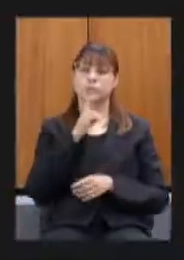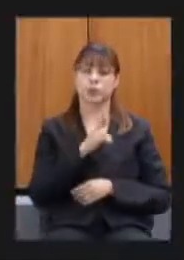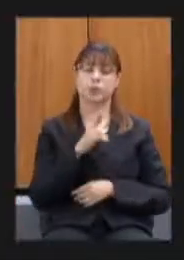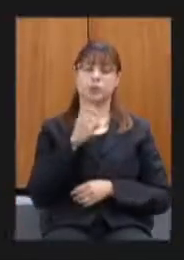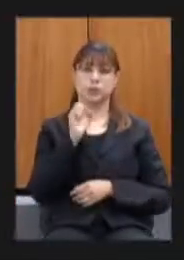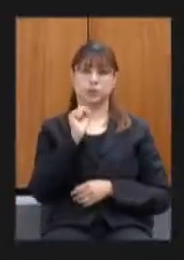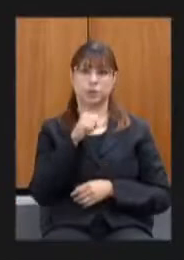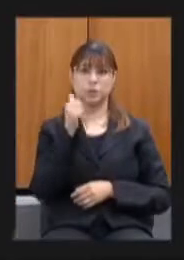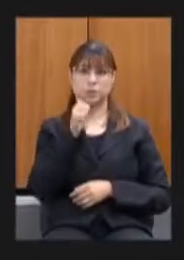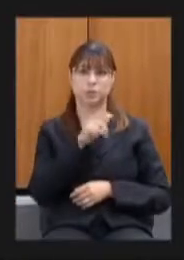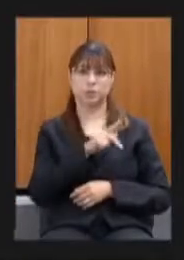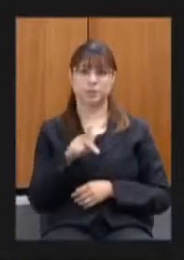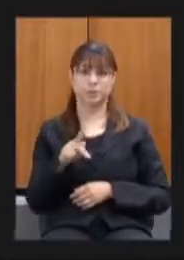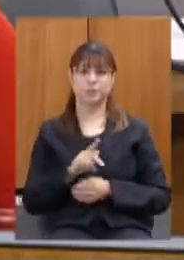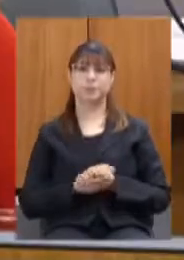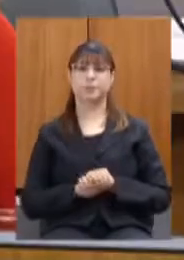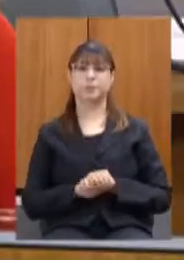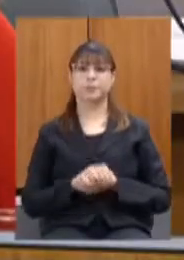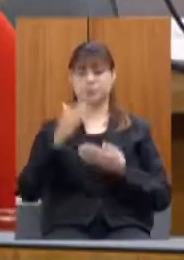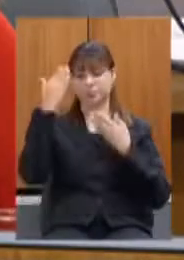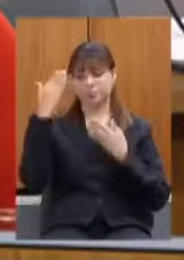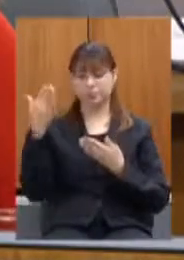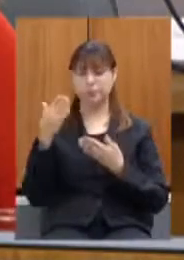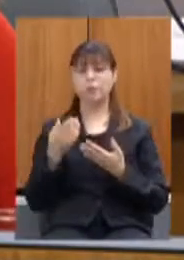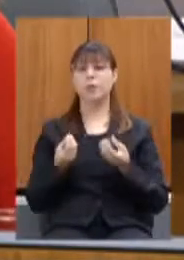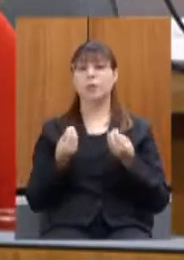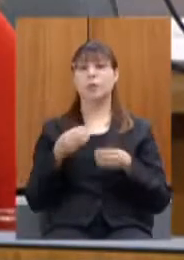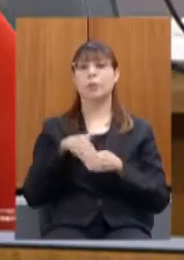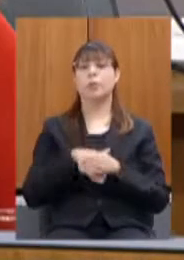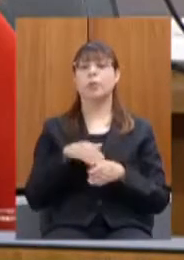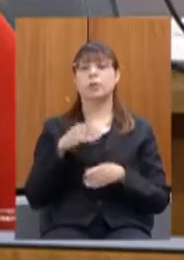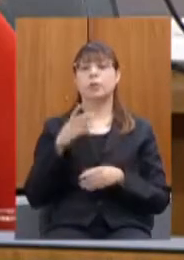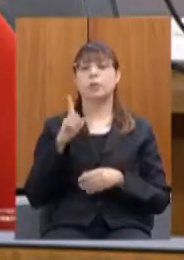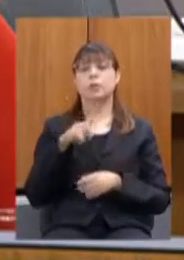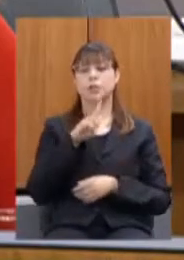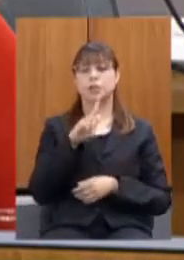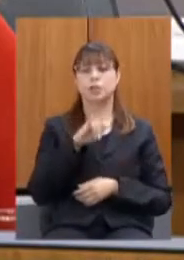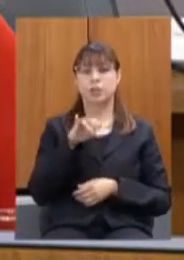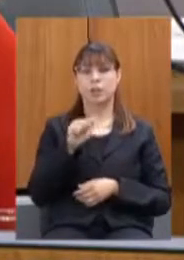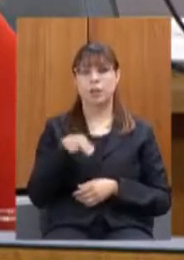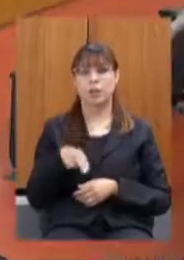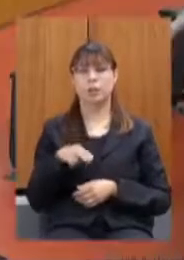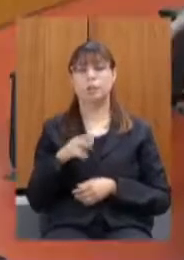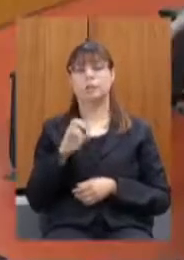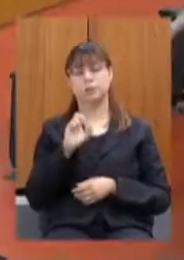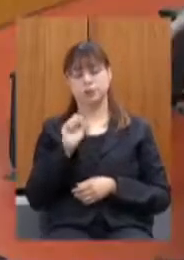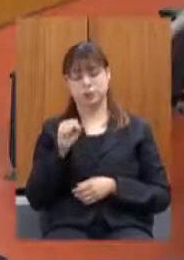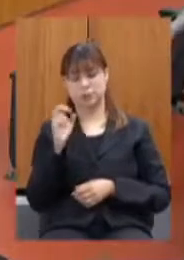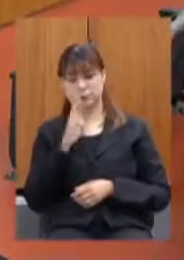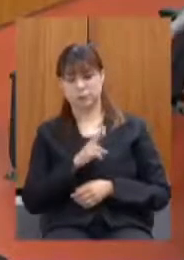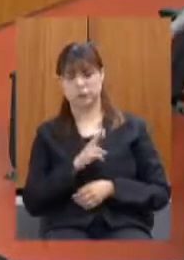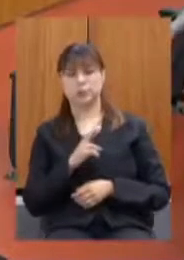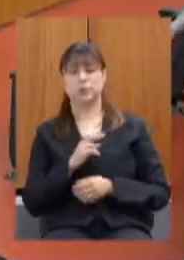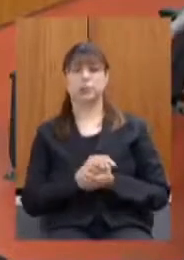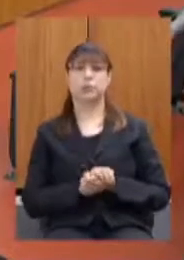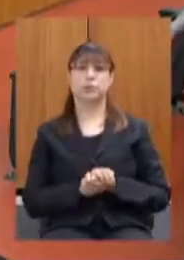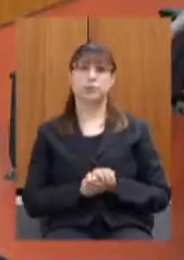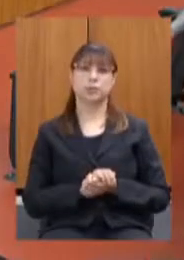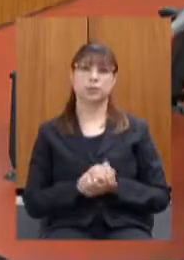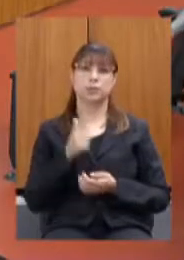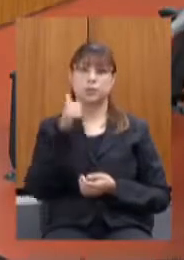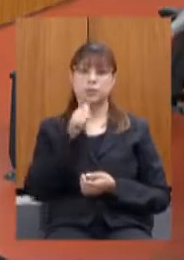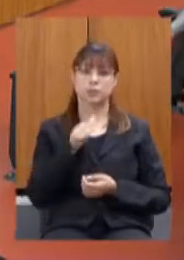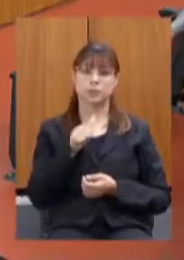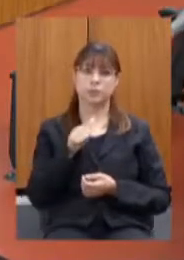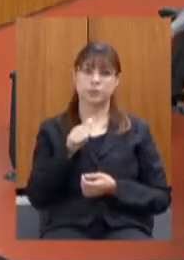presidenta obrigada deputado como vota o deputado Jean Freire sim presidenta obrigada deputado deputada